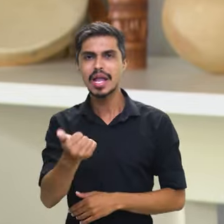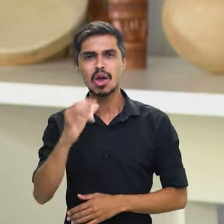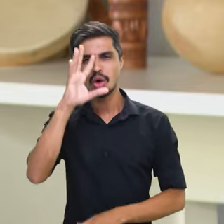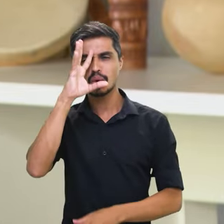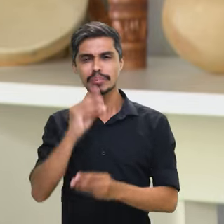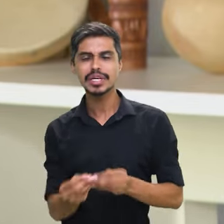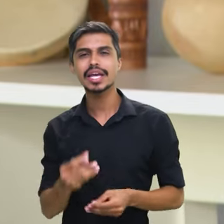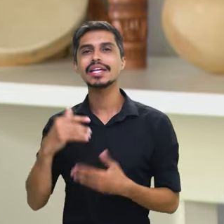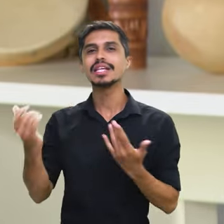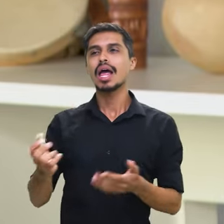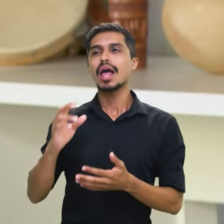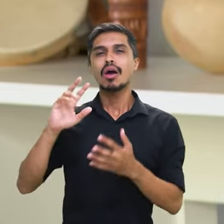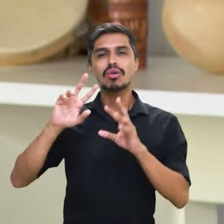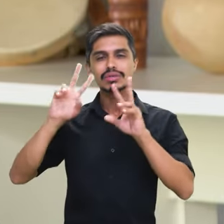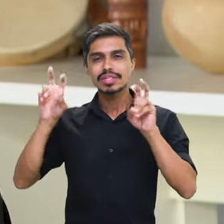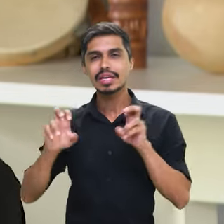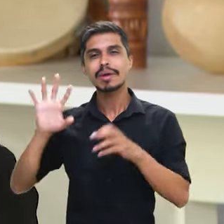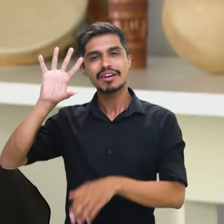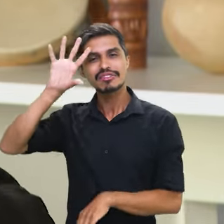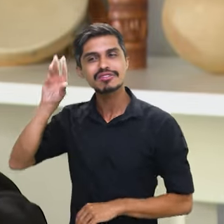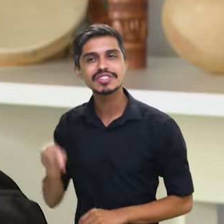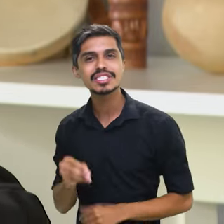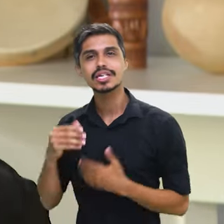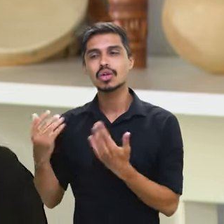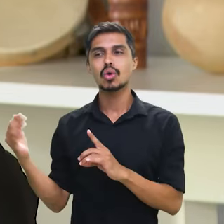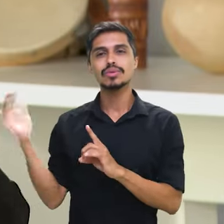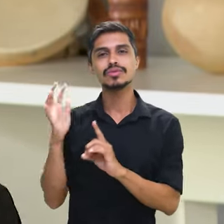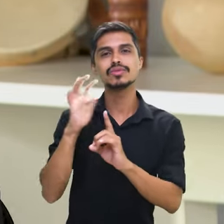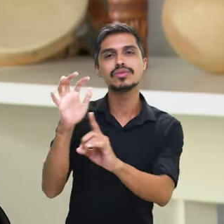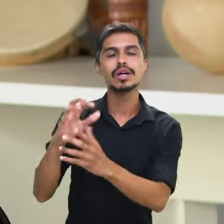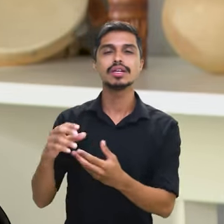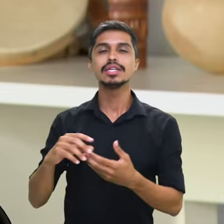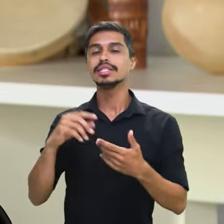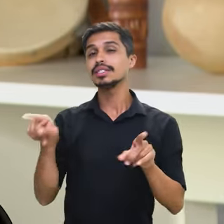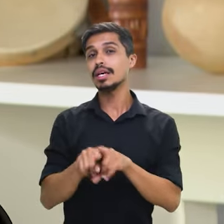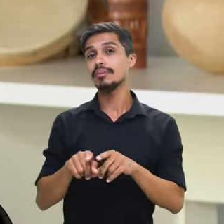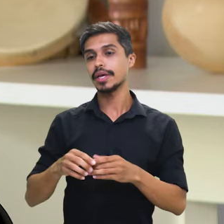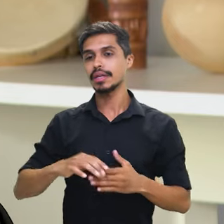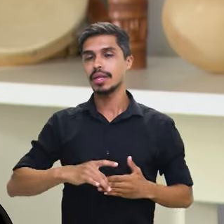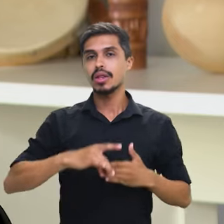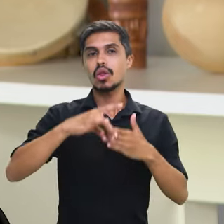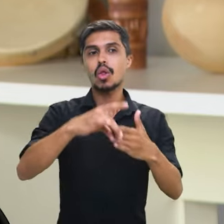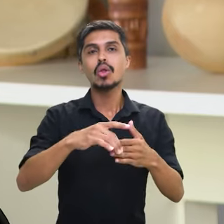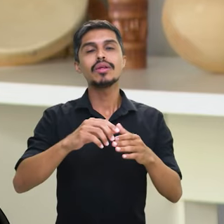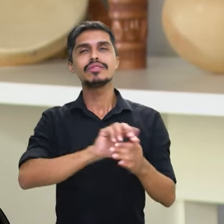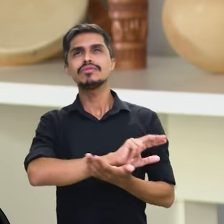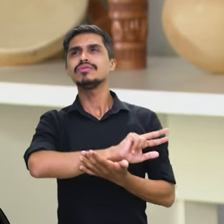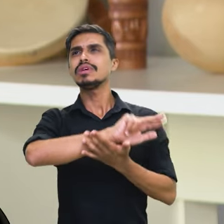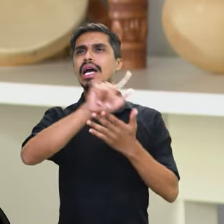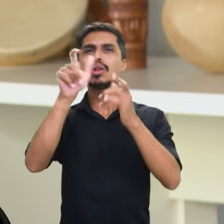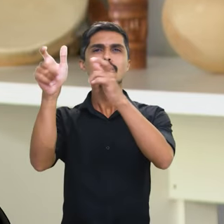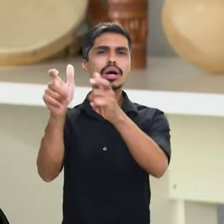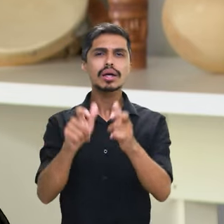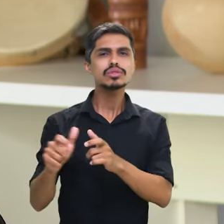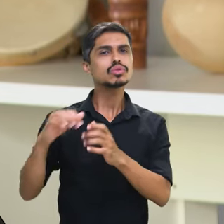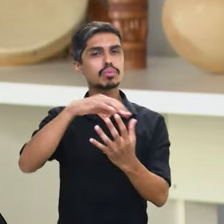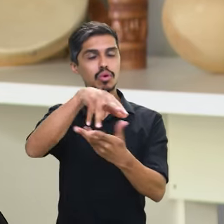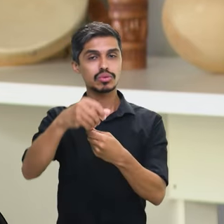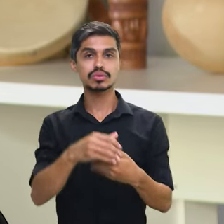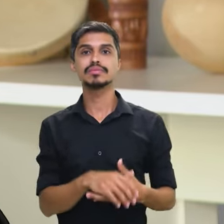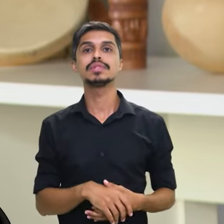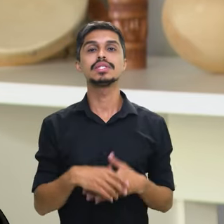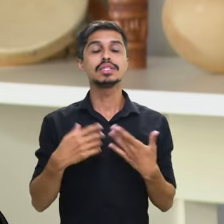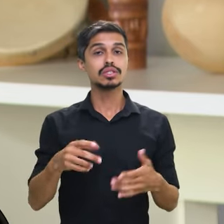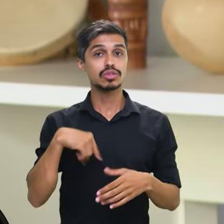africanos, as diferentes culturas que têm lá e a gente também possa levar o Brasil africano para os vários lugares do mundo. É uma